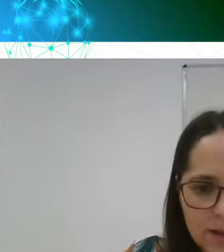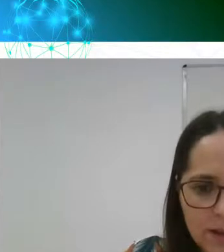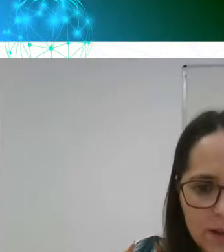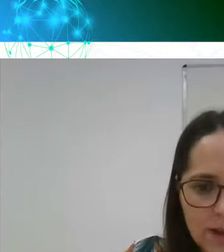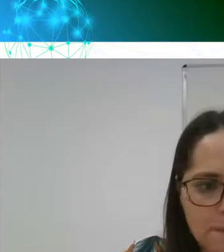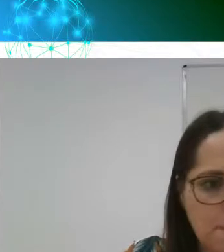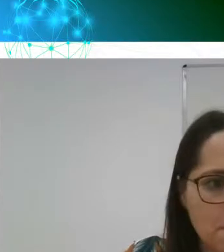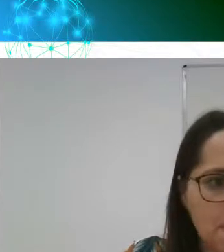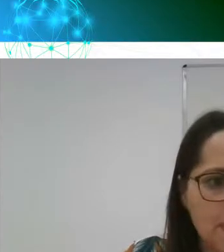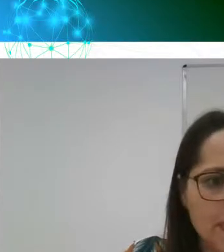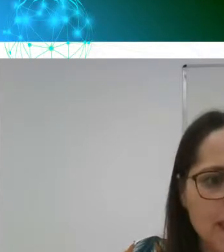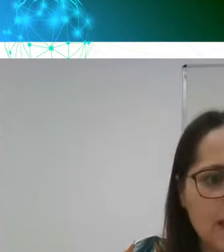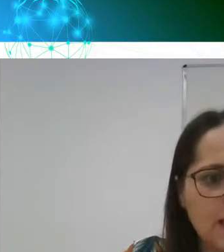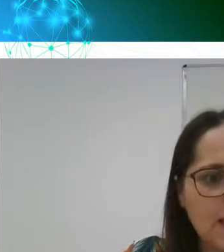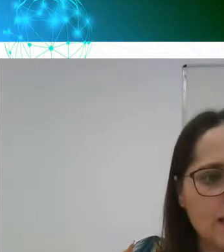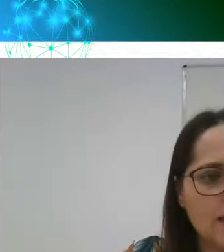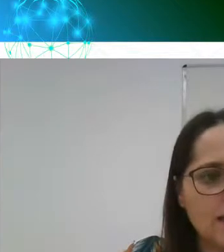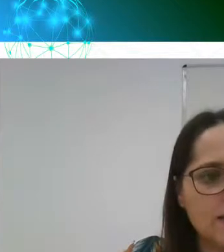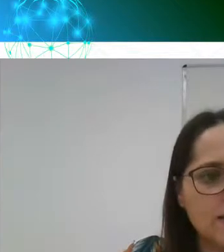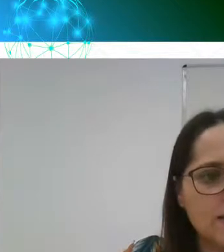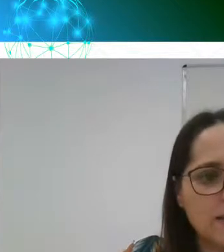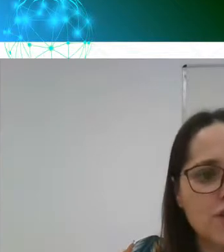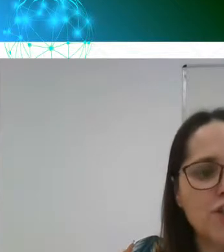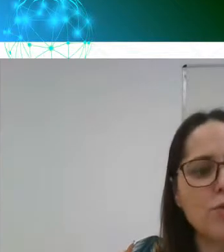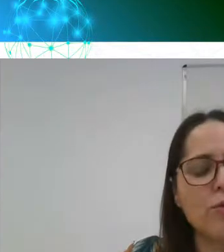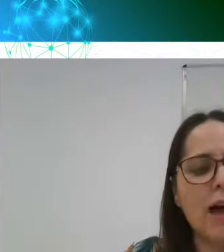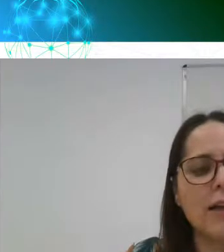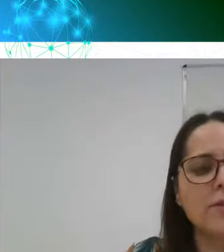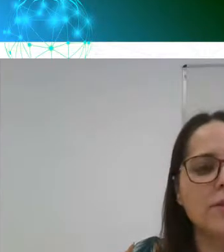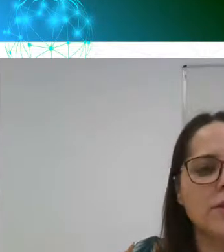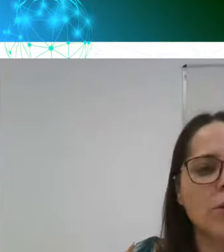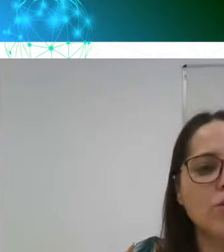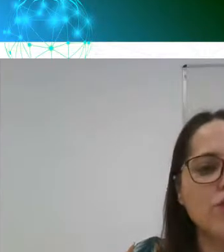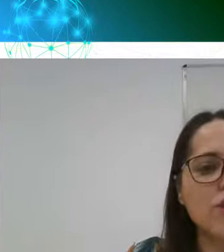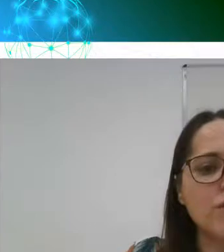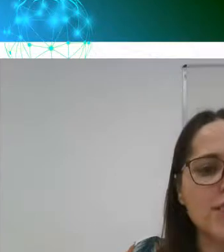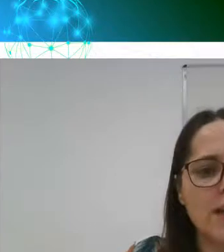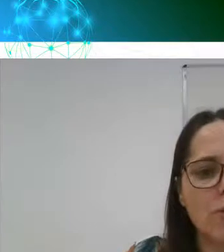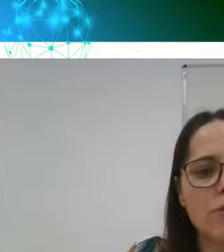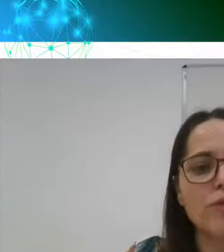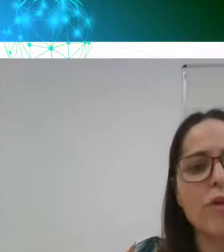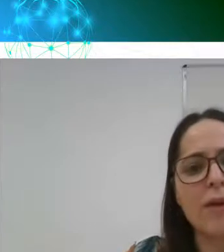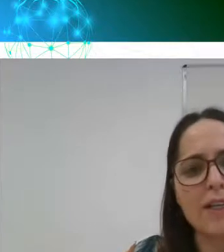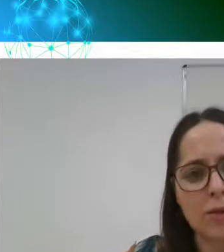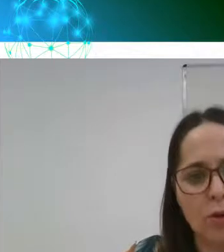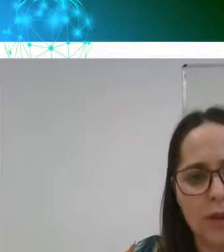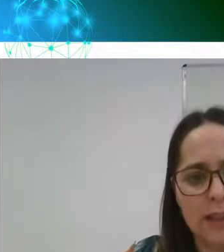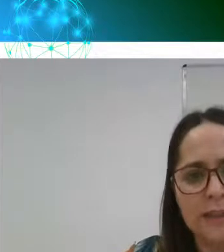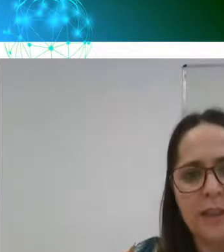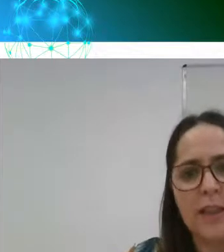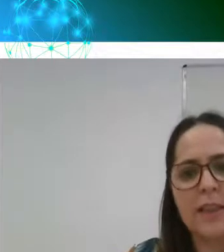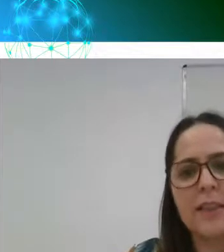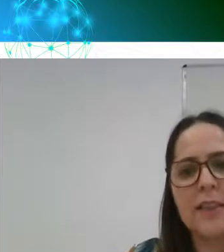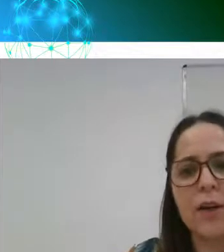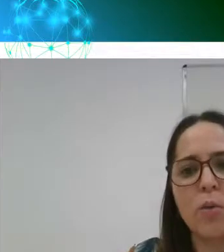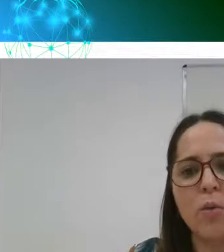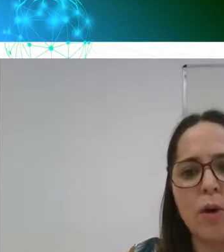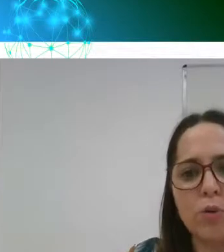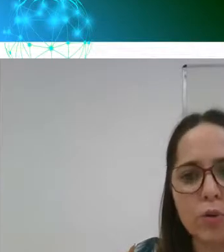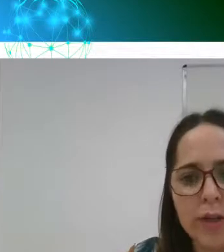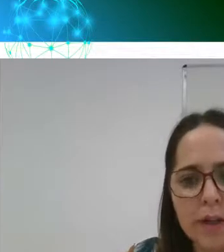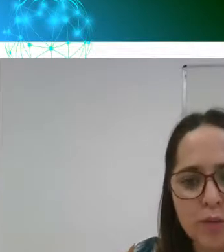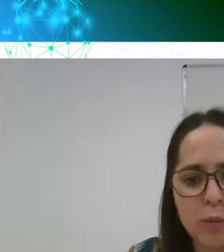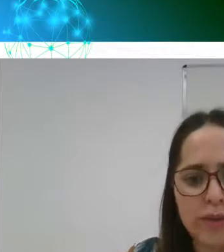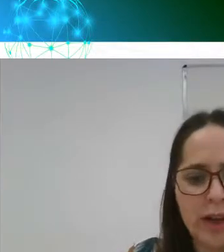que é intitulado Os Dinossauros Vão à Escola, que tem